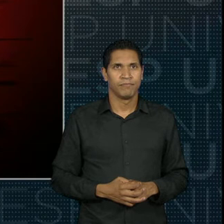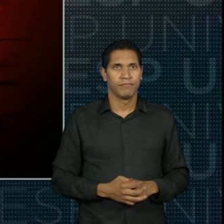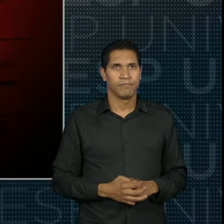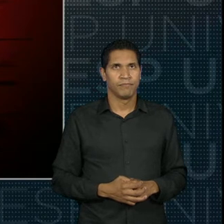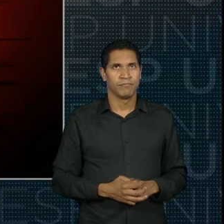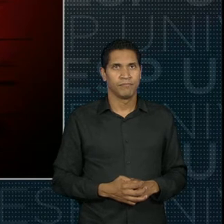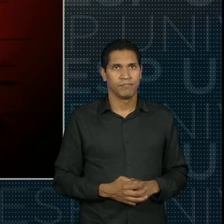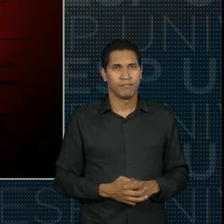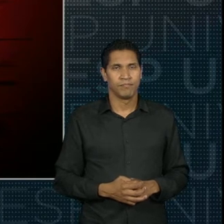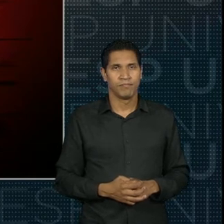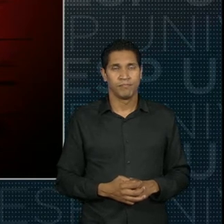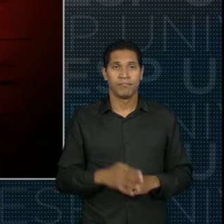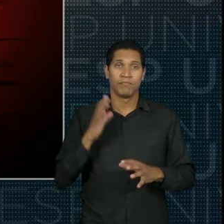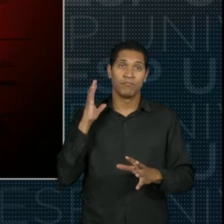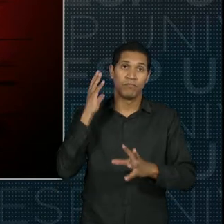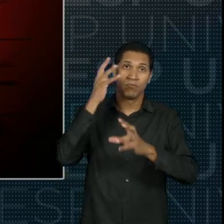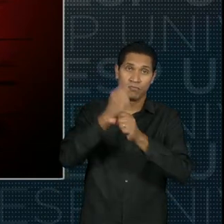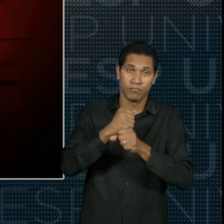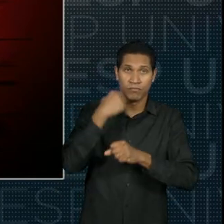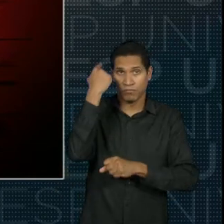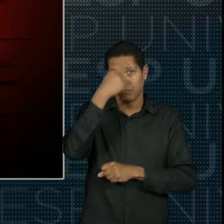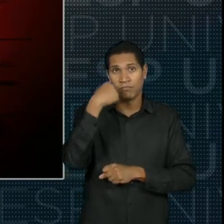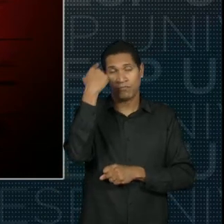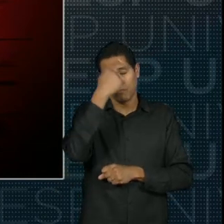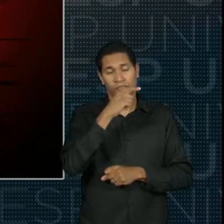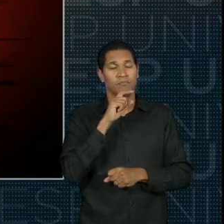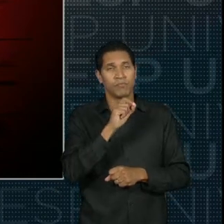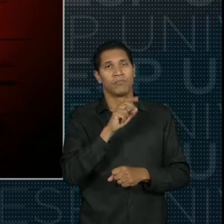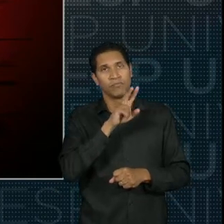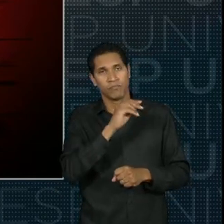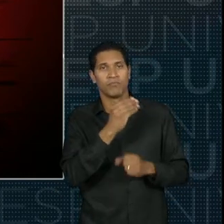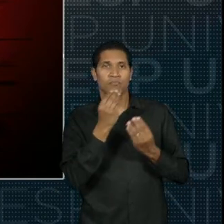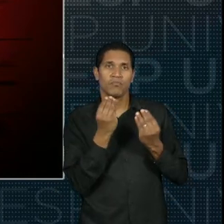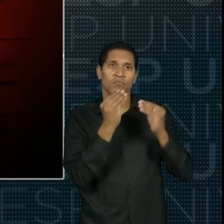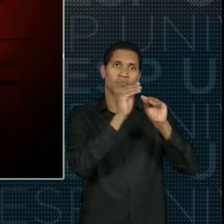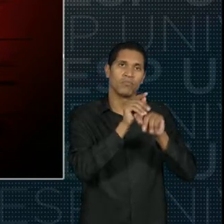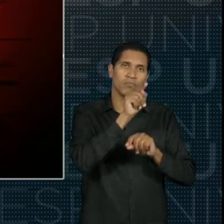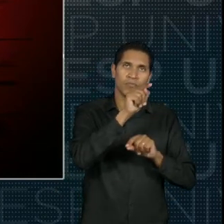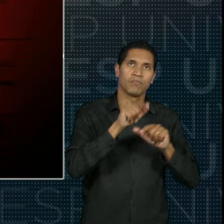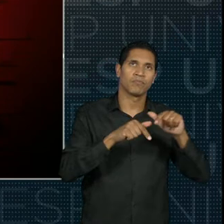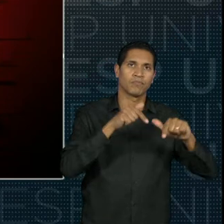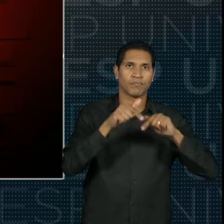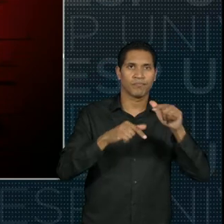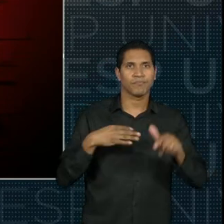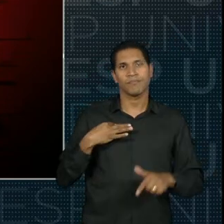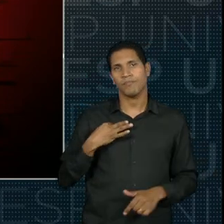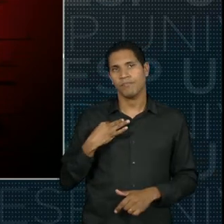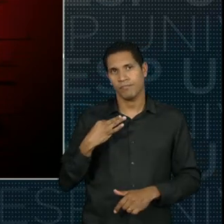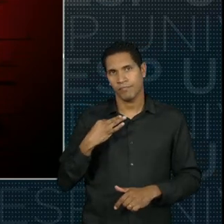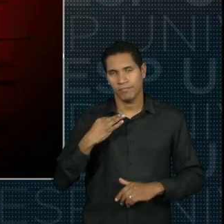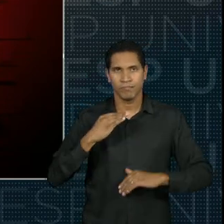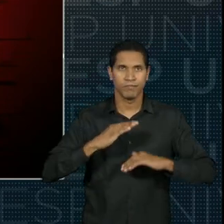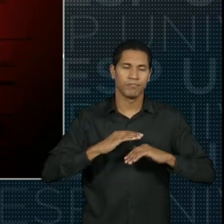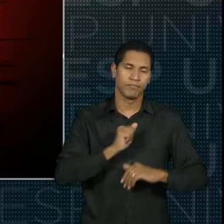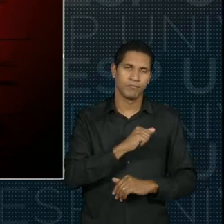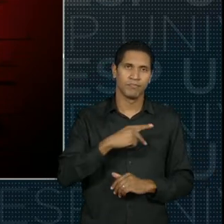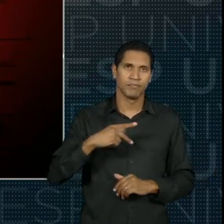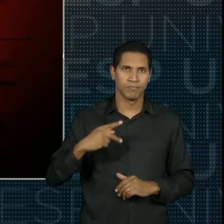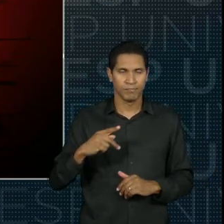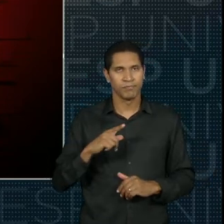E o somatório dessas horas aqui é o que vai ser contabilizado como hora de APP